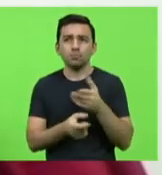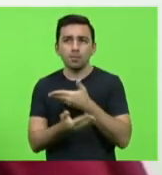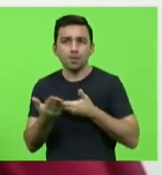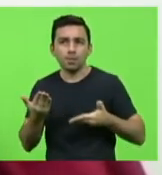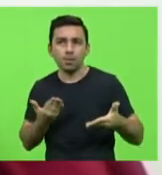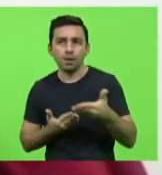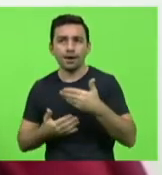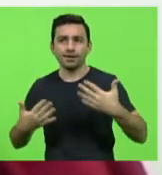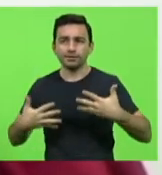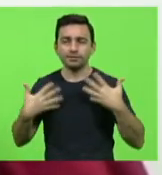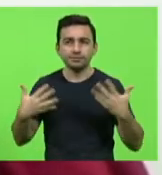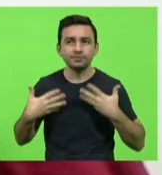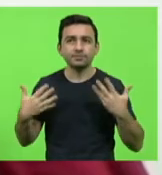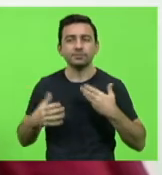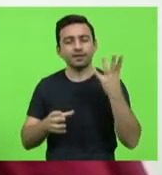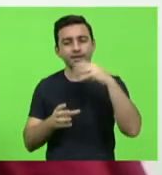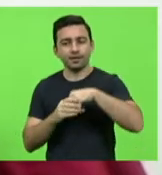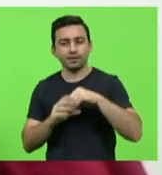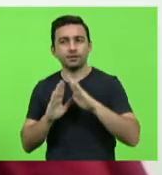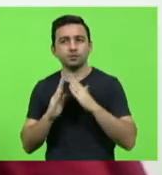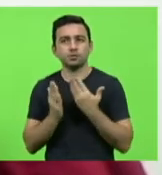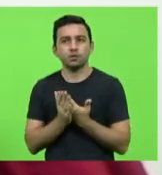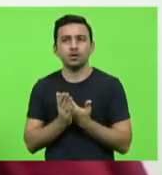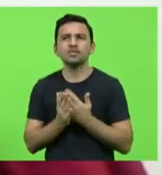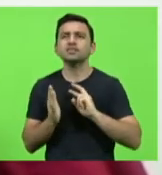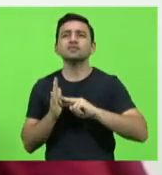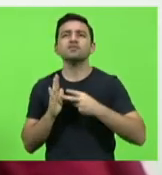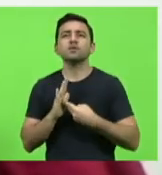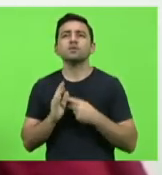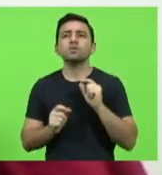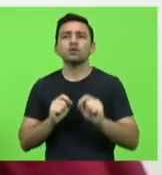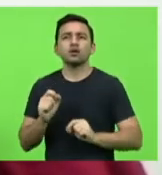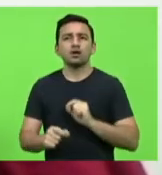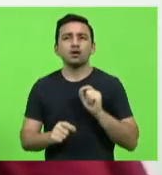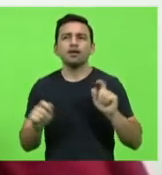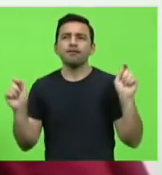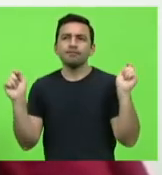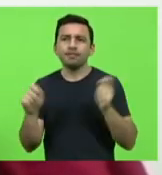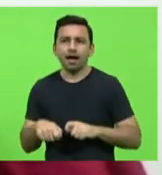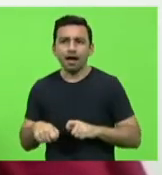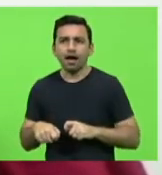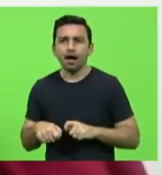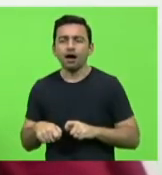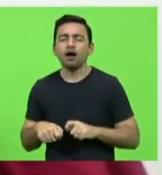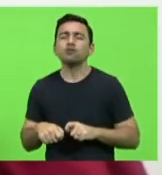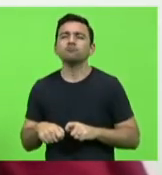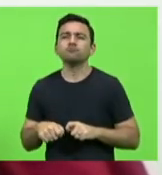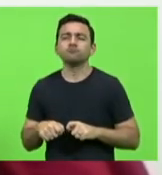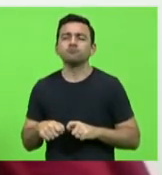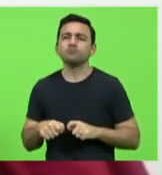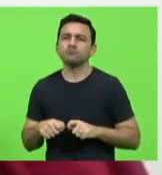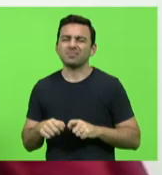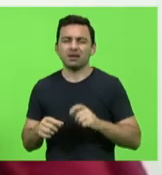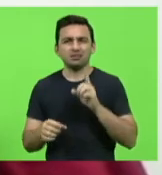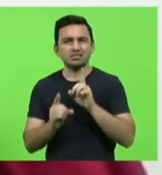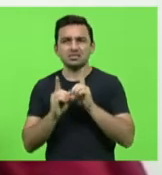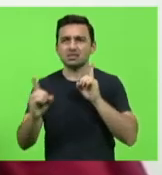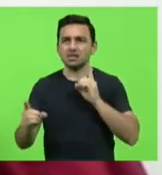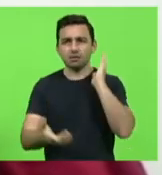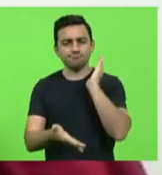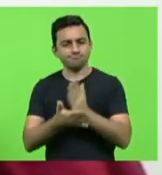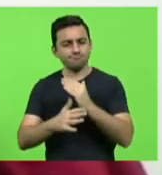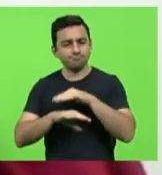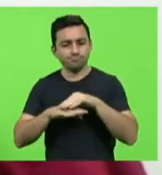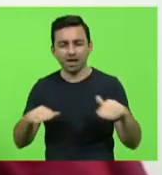anima a vida escolar. Significa que logo, logo poderemos colocar um ponto final no ensino remoto que tantos